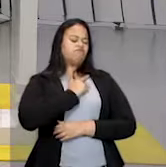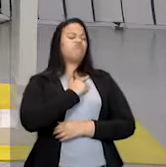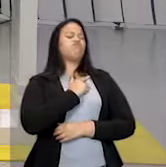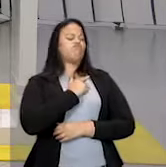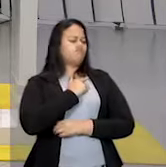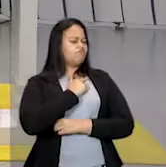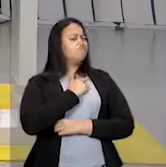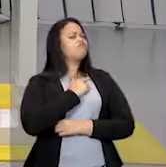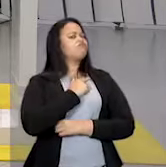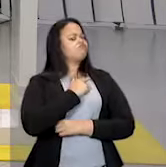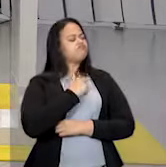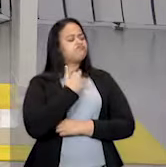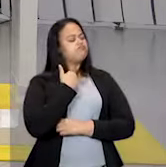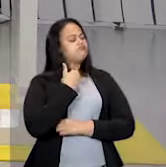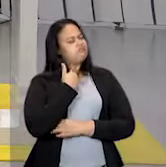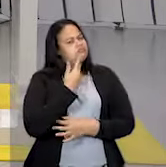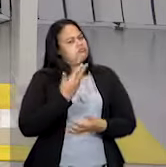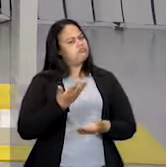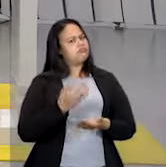feia. Não pode.